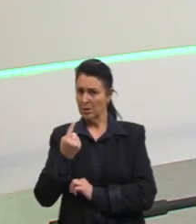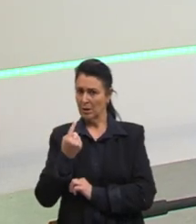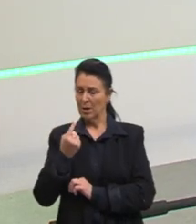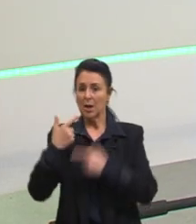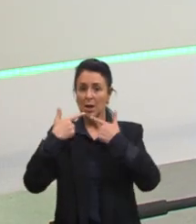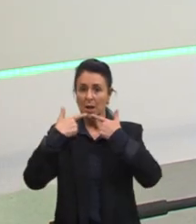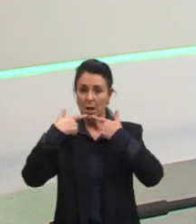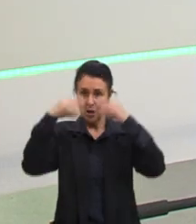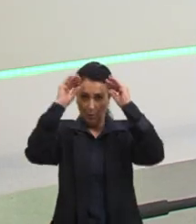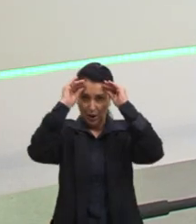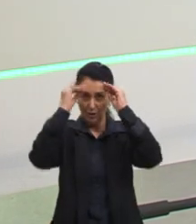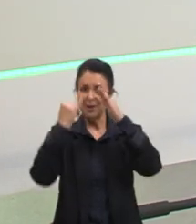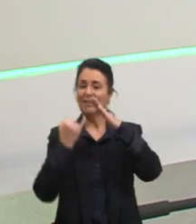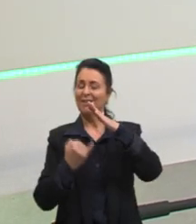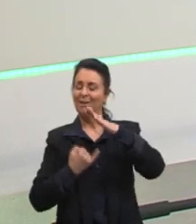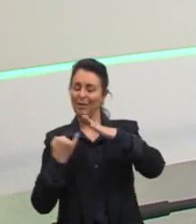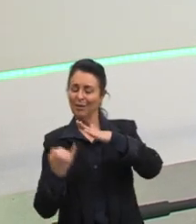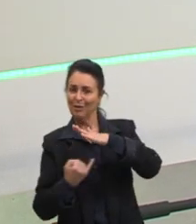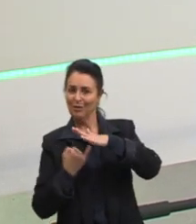linguagem informal.